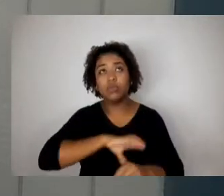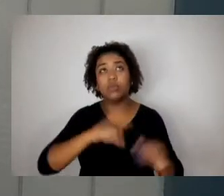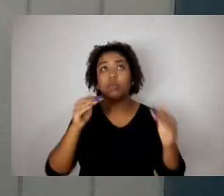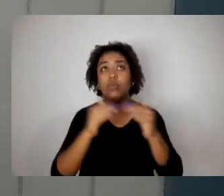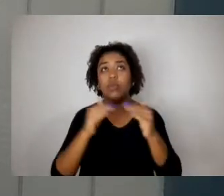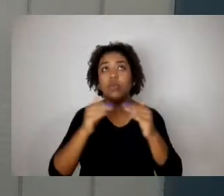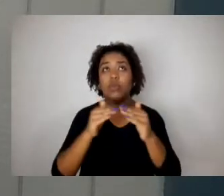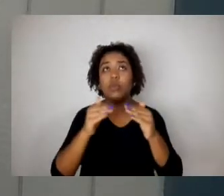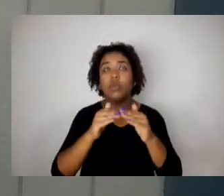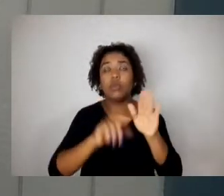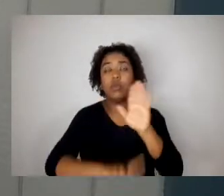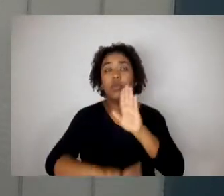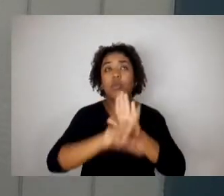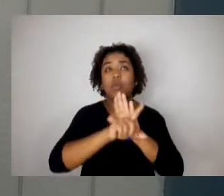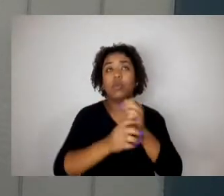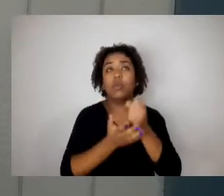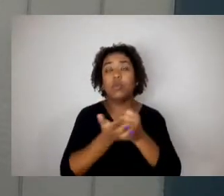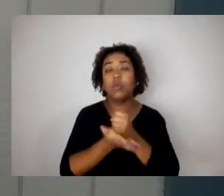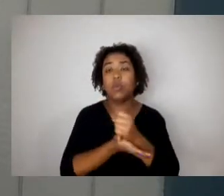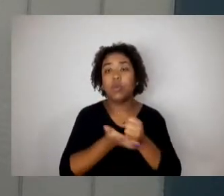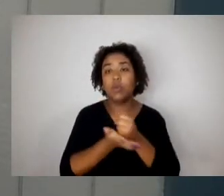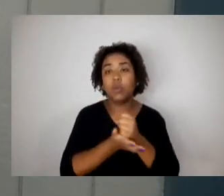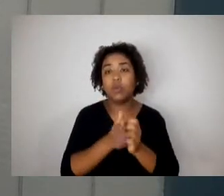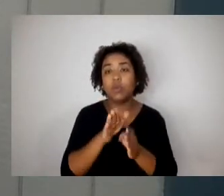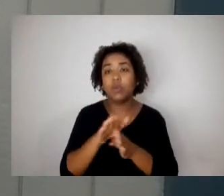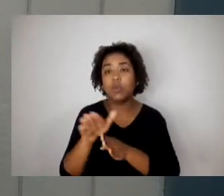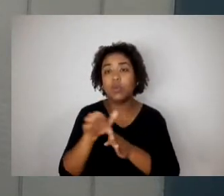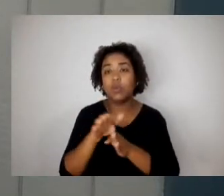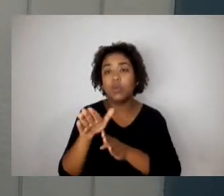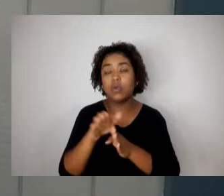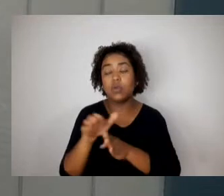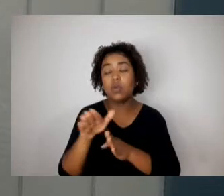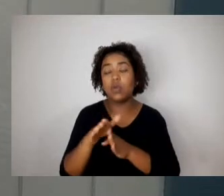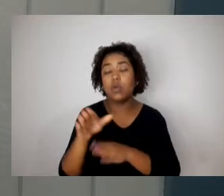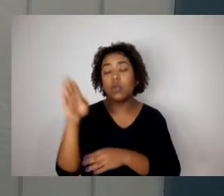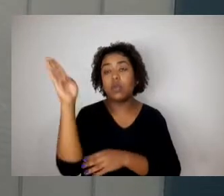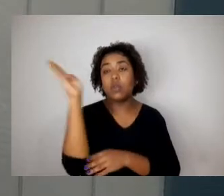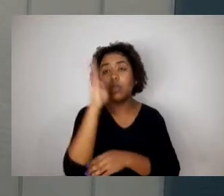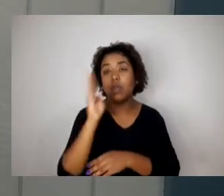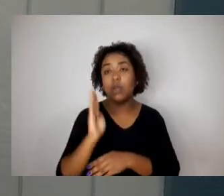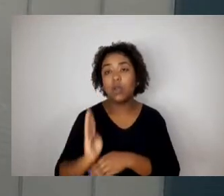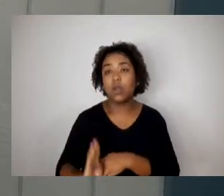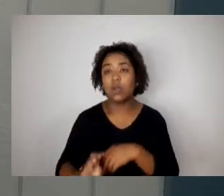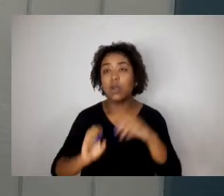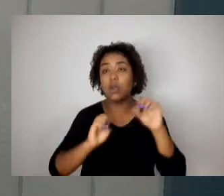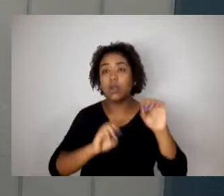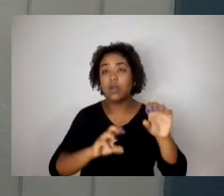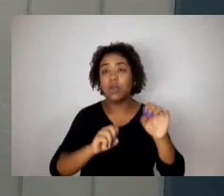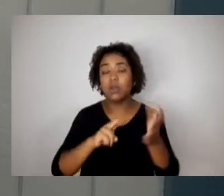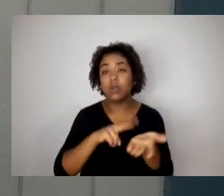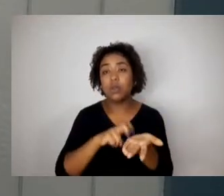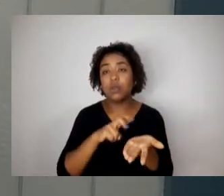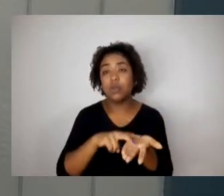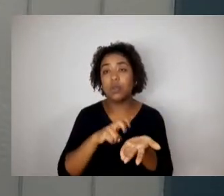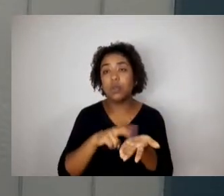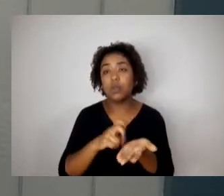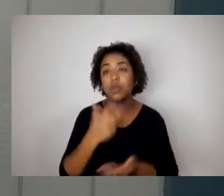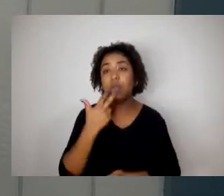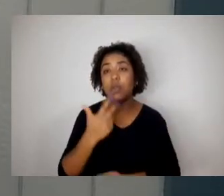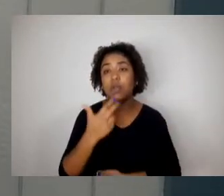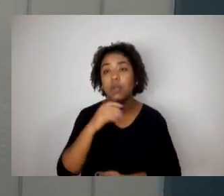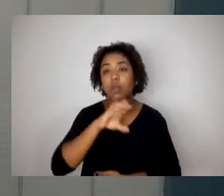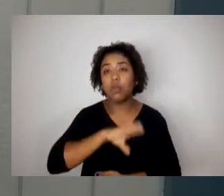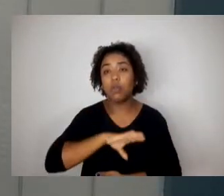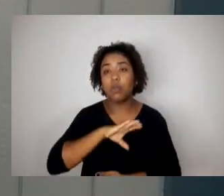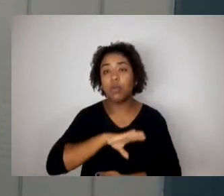orientações nacionais da educação. Pelo vocabulário da língua portuguesa e da gramática elaborada de